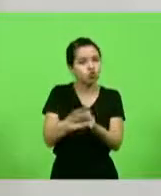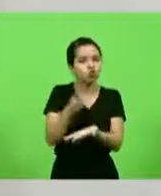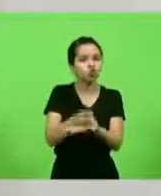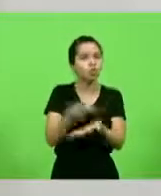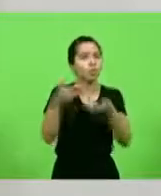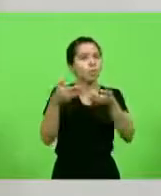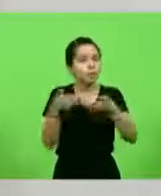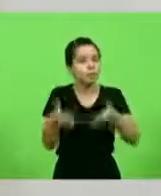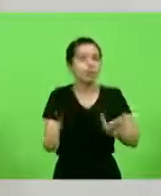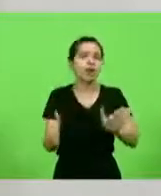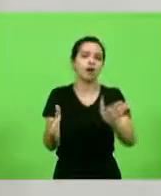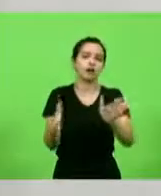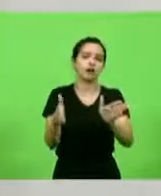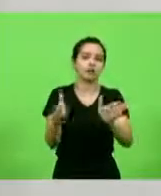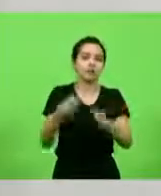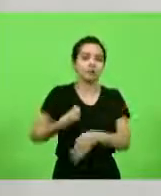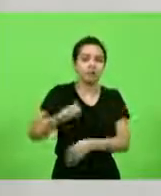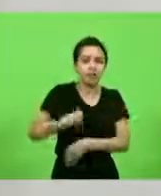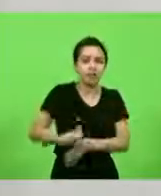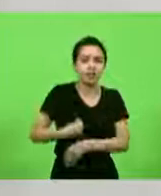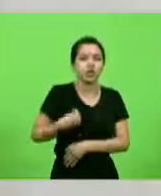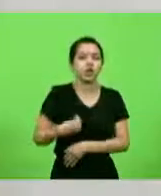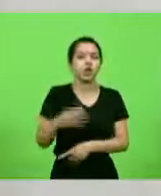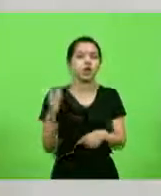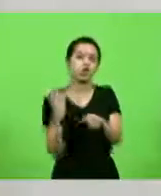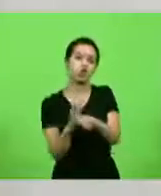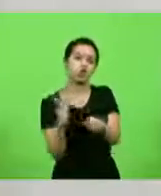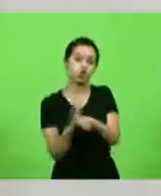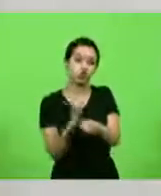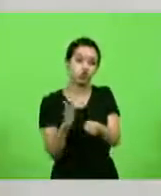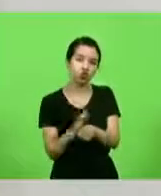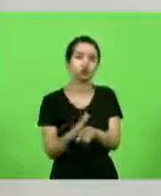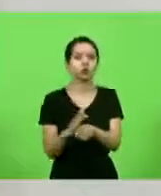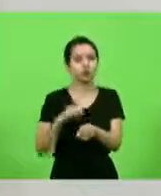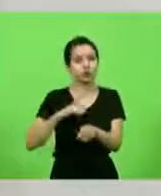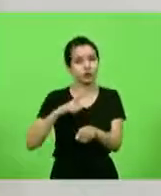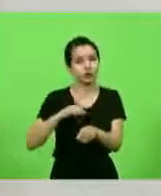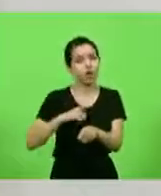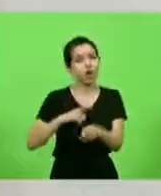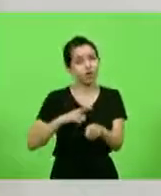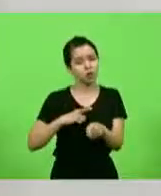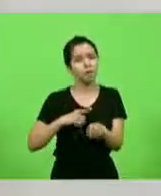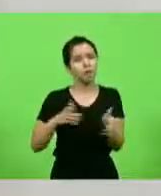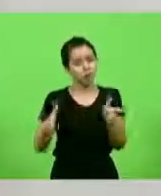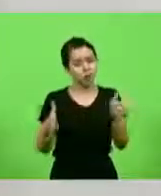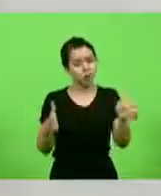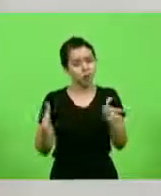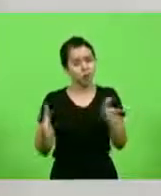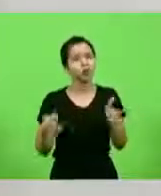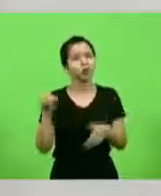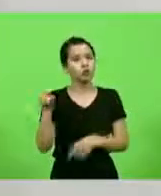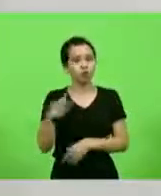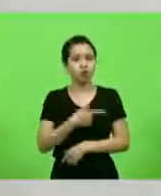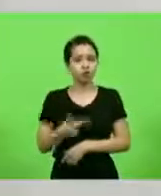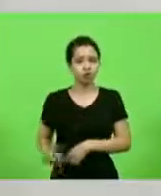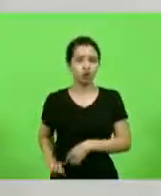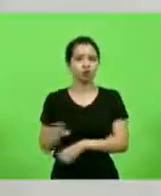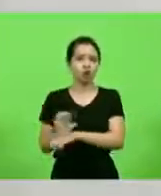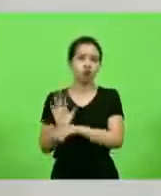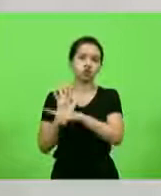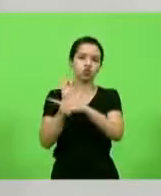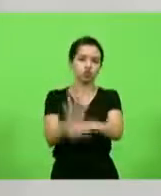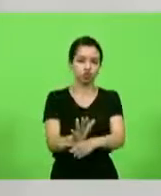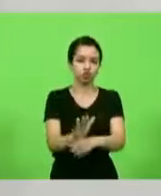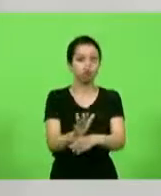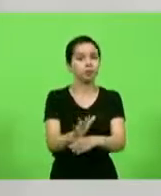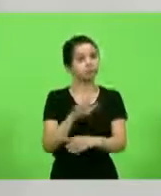funcionando, subsidiada com ajuda, pelo menos provisória, do governo do Estado. Agora, é importante também que